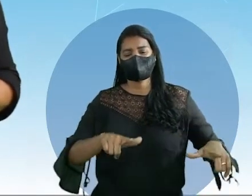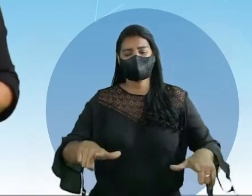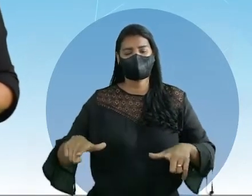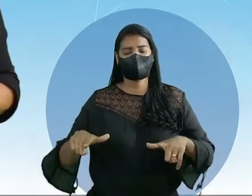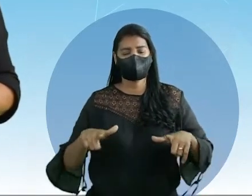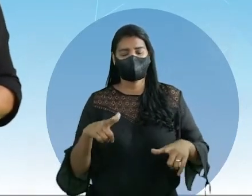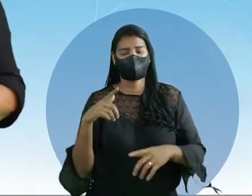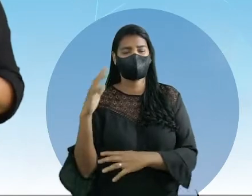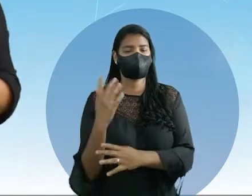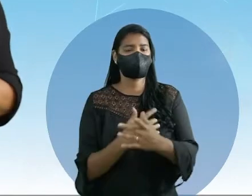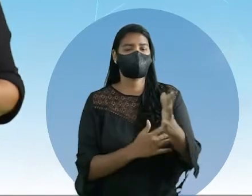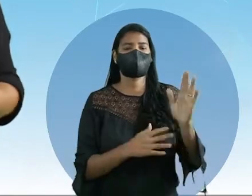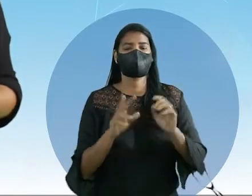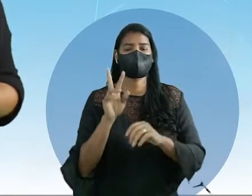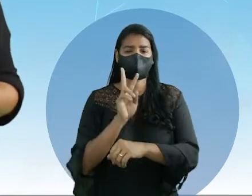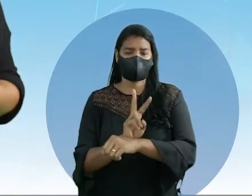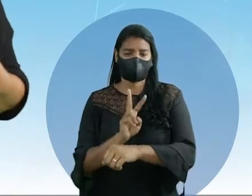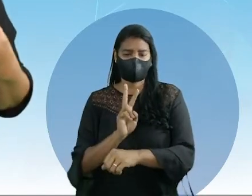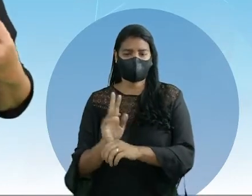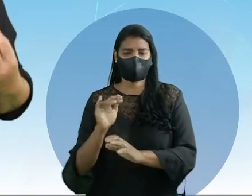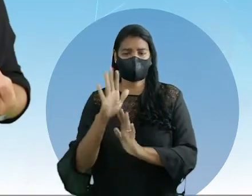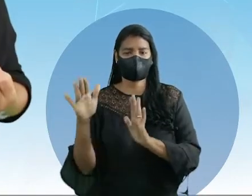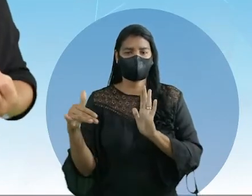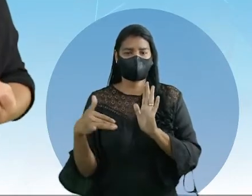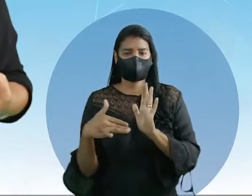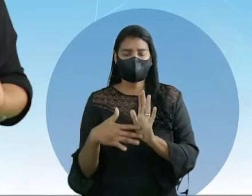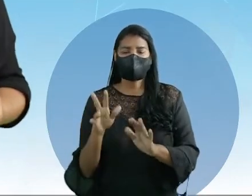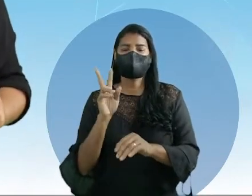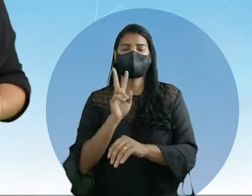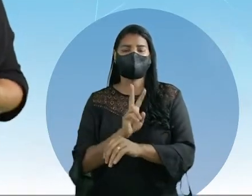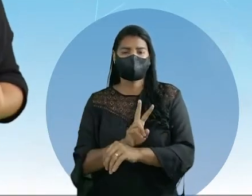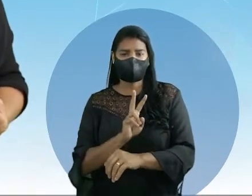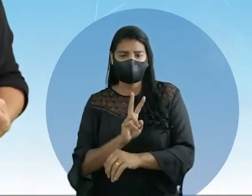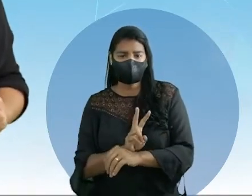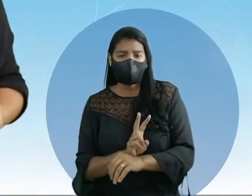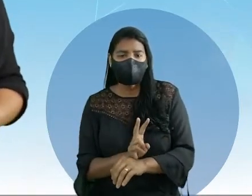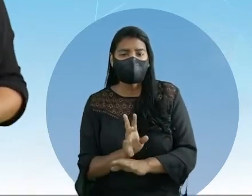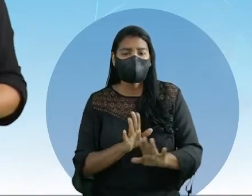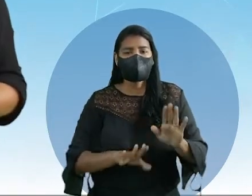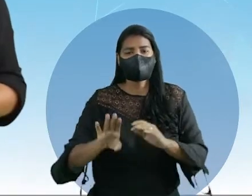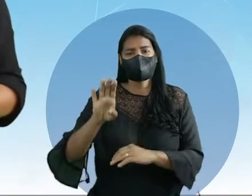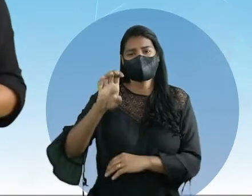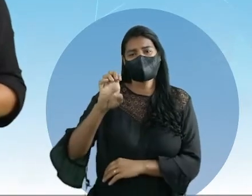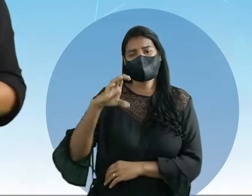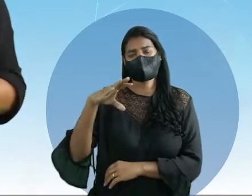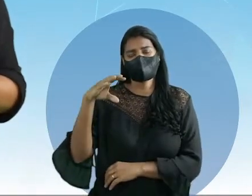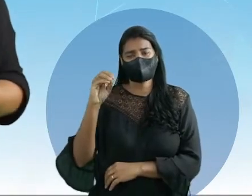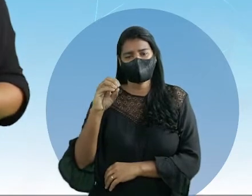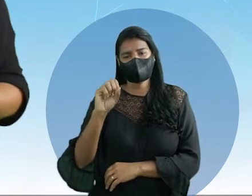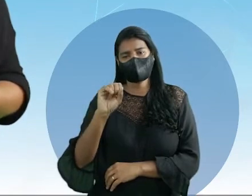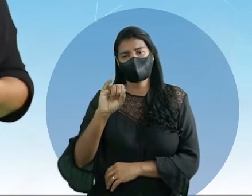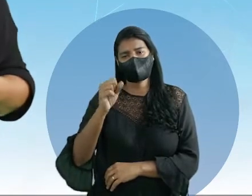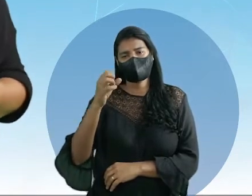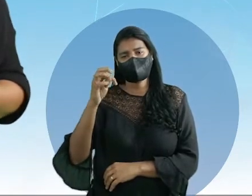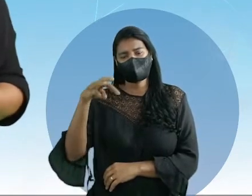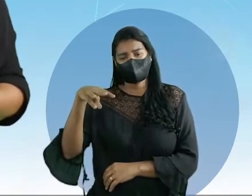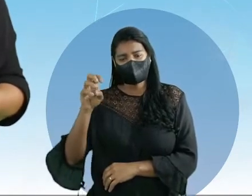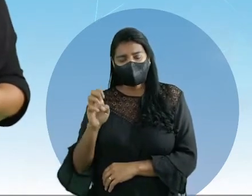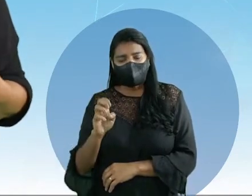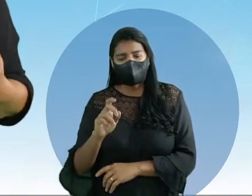Então, gente, tudo o que for preservação desses ecossistemas, proporcionar,